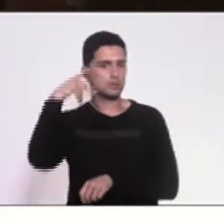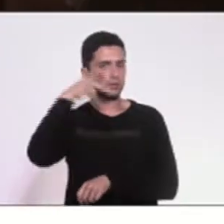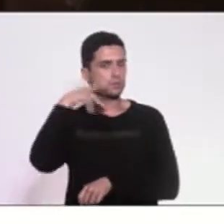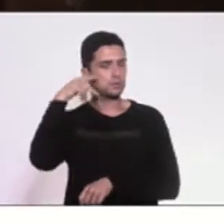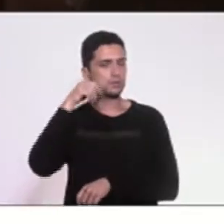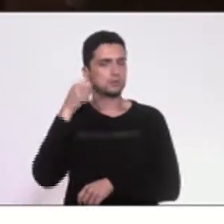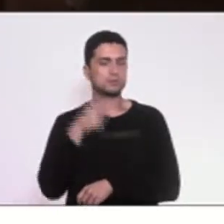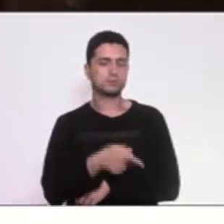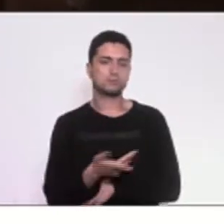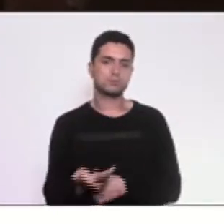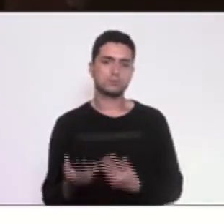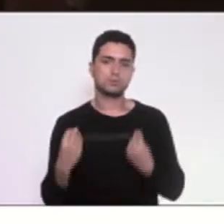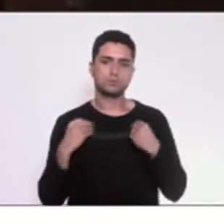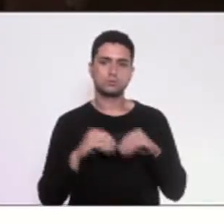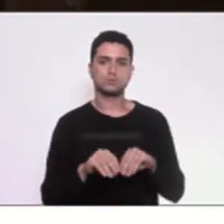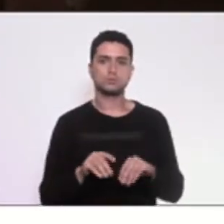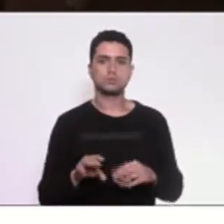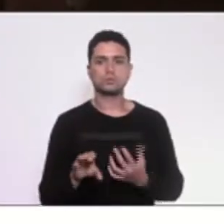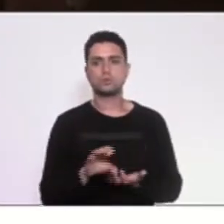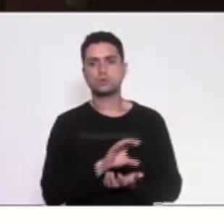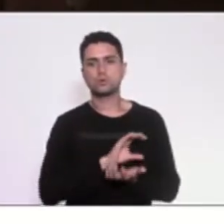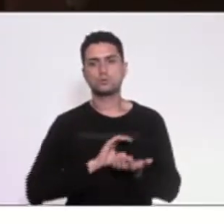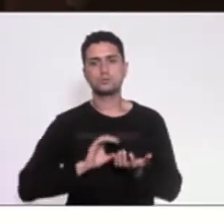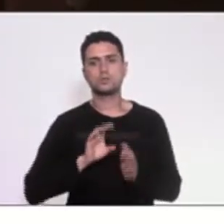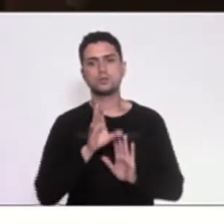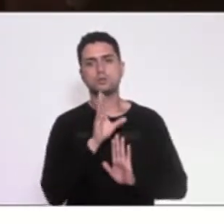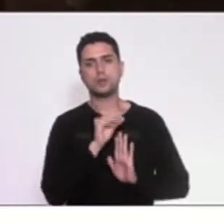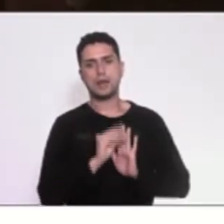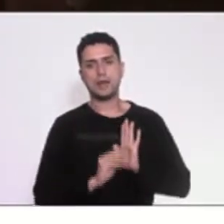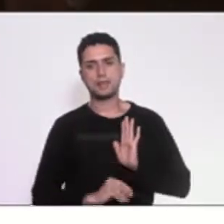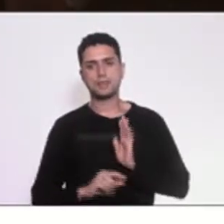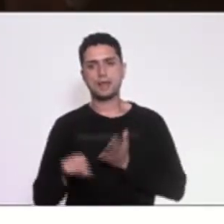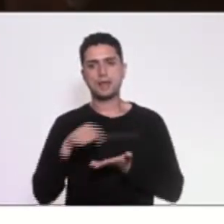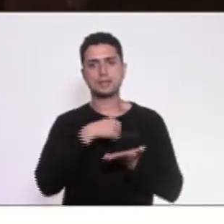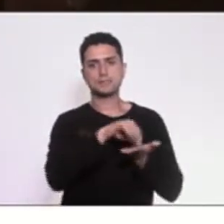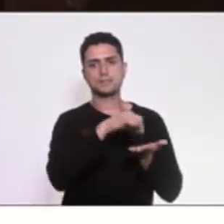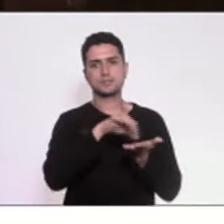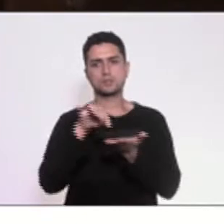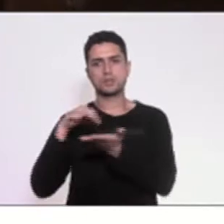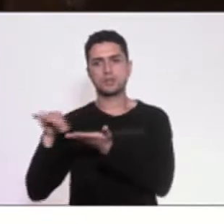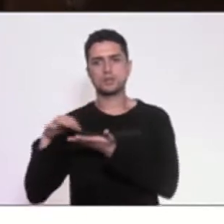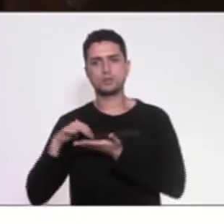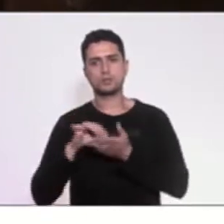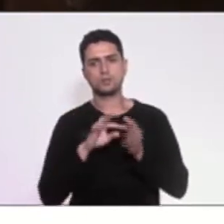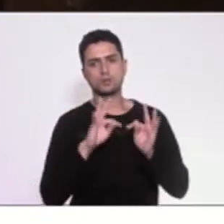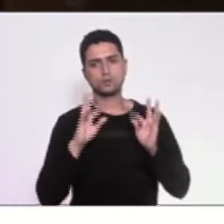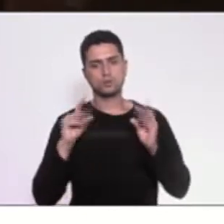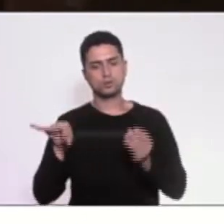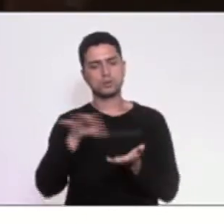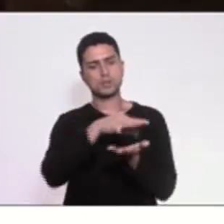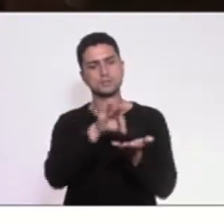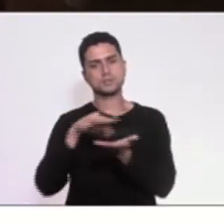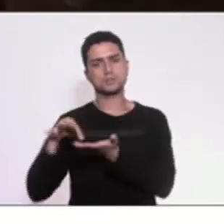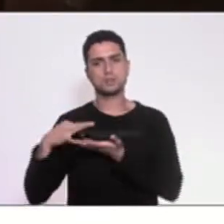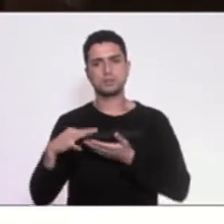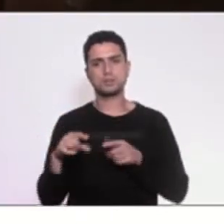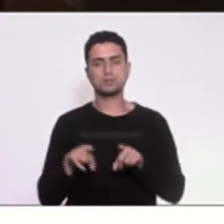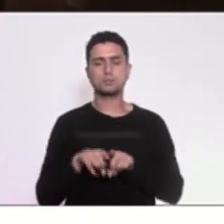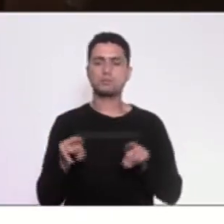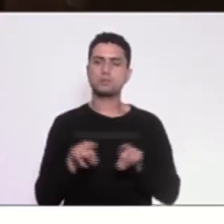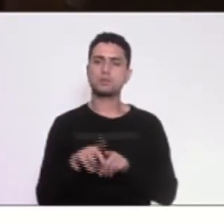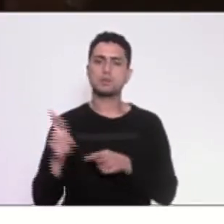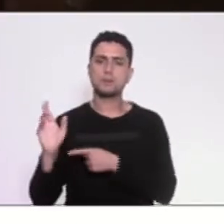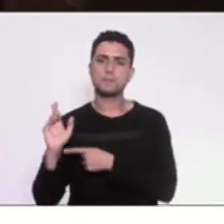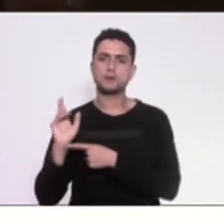metropolitana do Rio de Janeiro, com ata assinada por todos os presentes, vários representantes do governo do Estado,